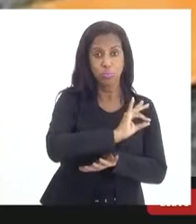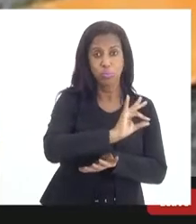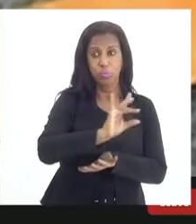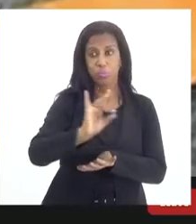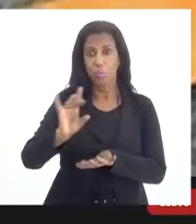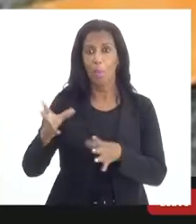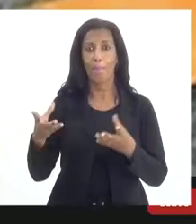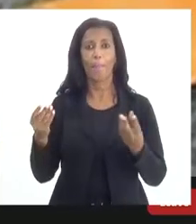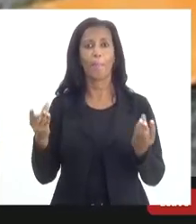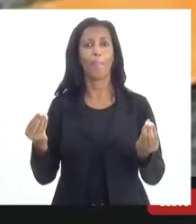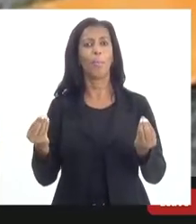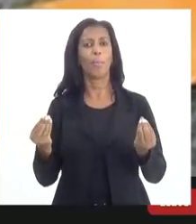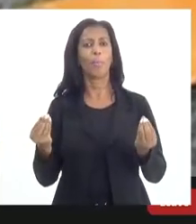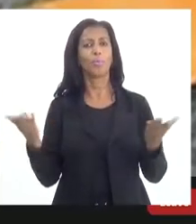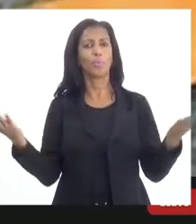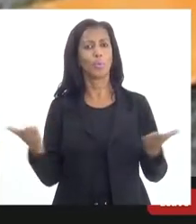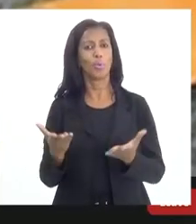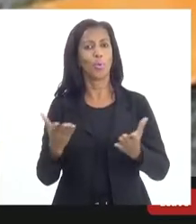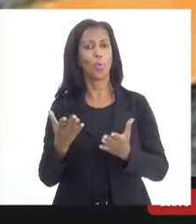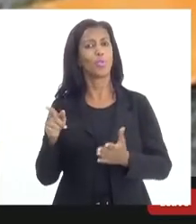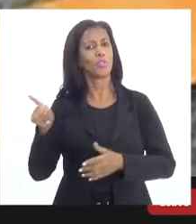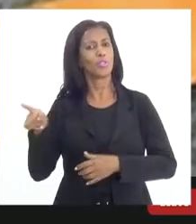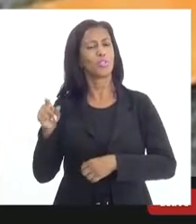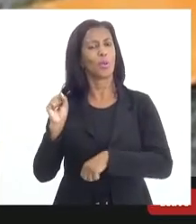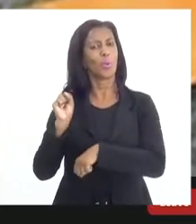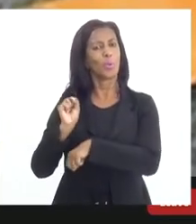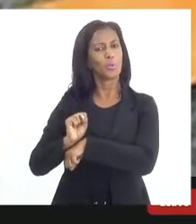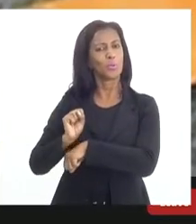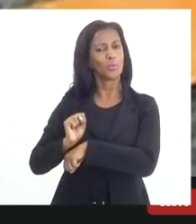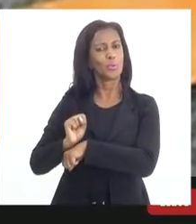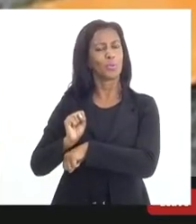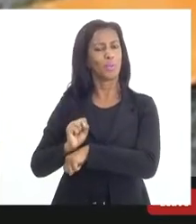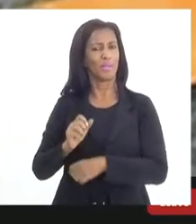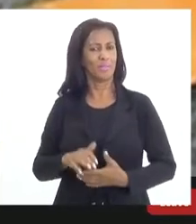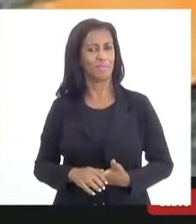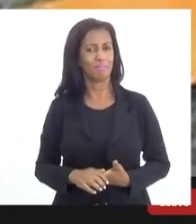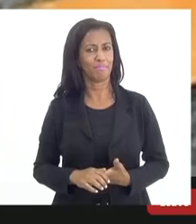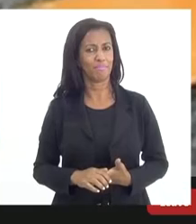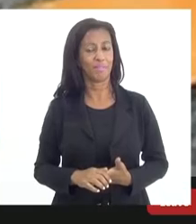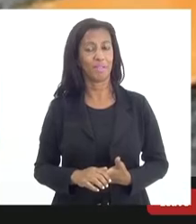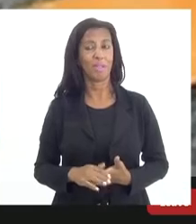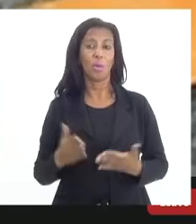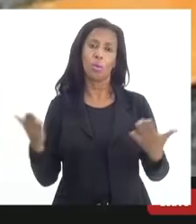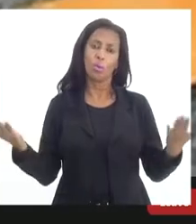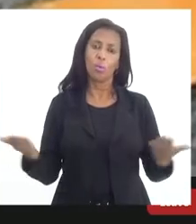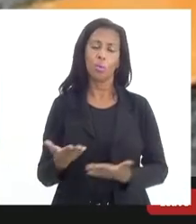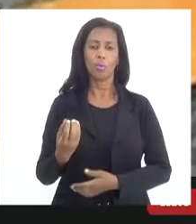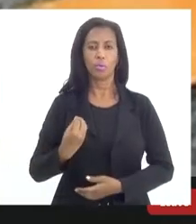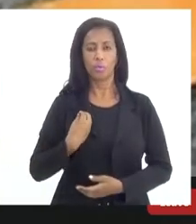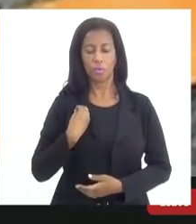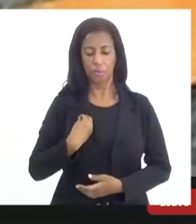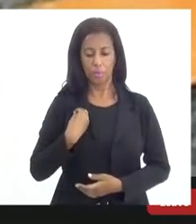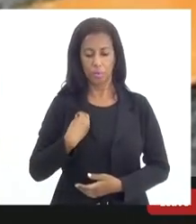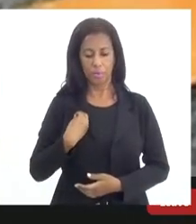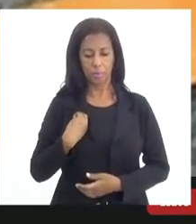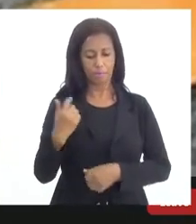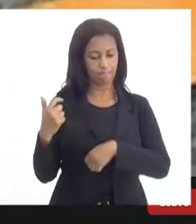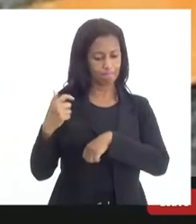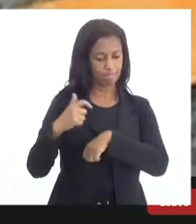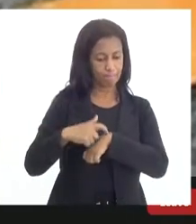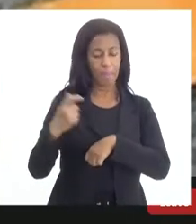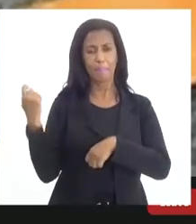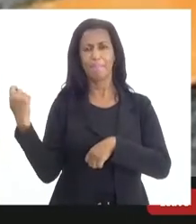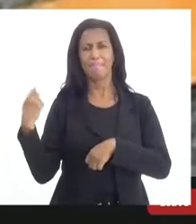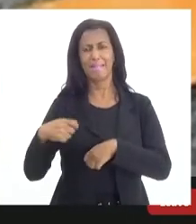que hoje estão no nosso banco, no Redome. Eu acho que a gente vive um momento que precisa ser